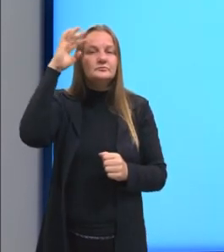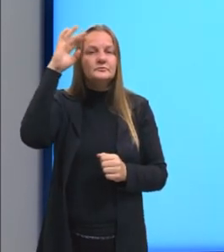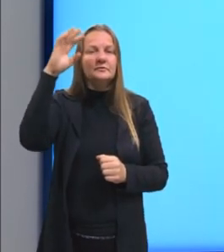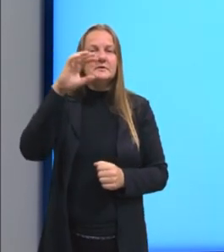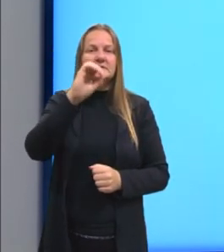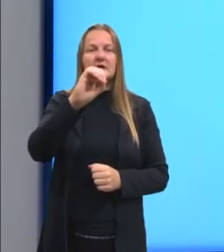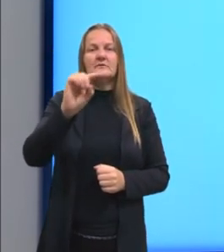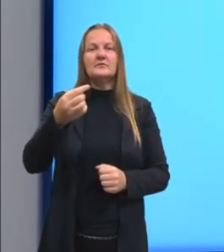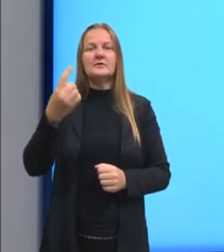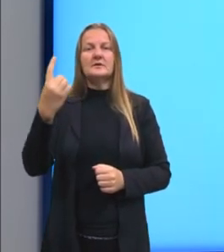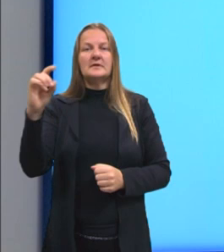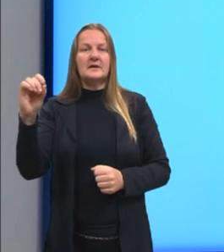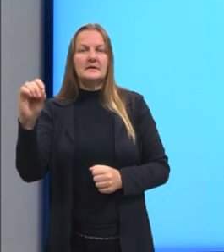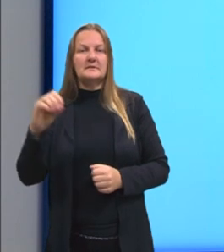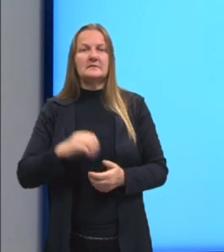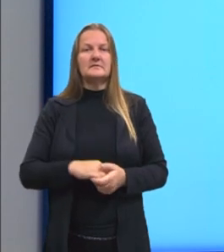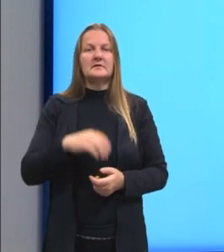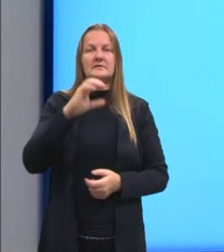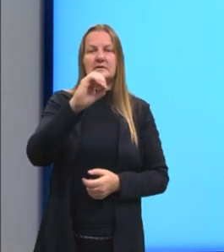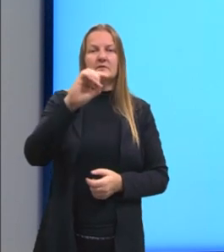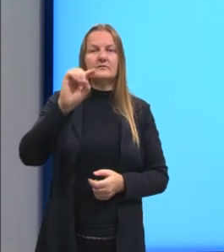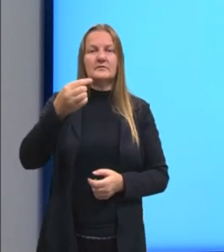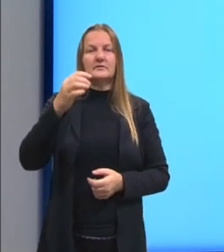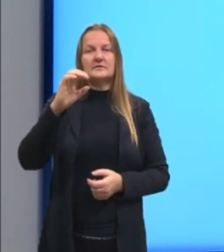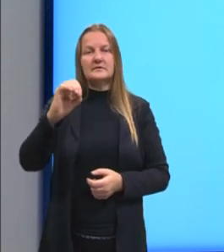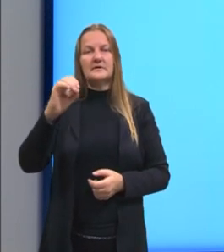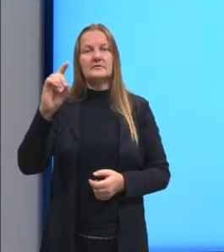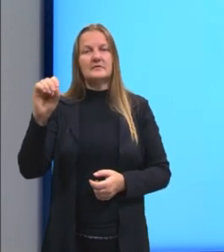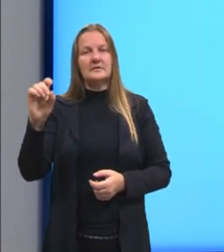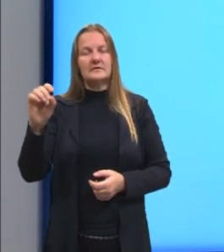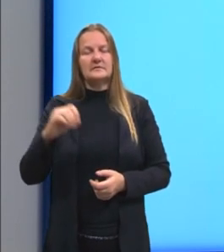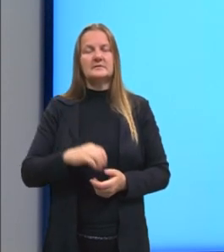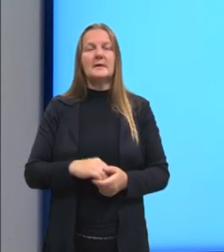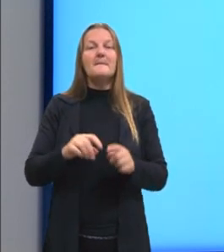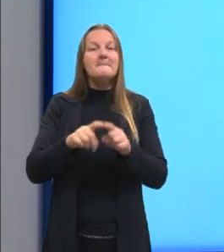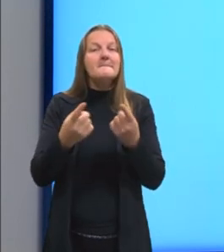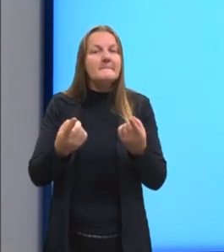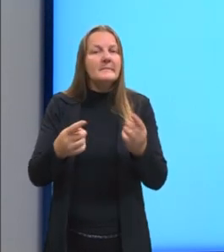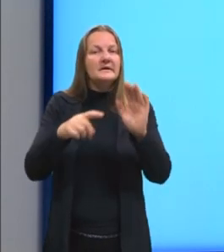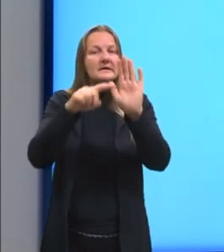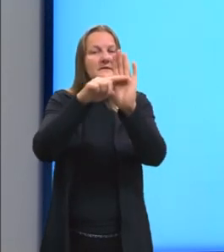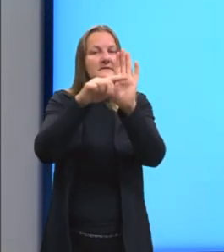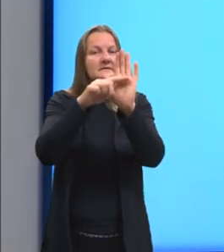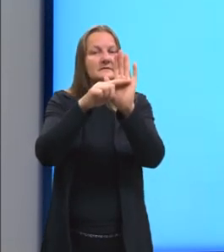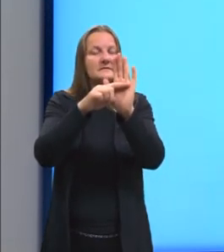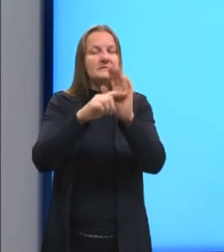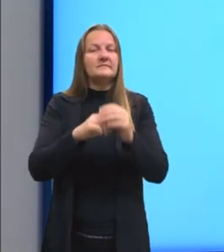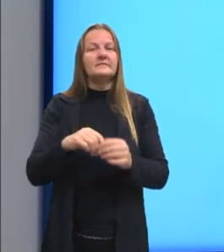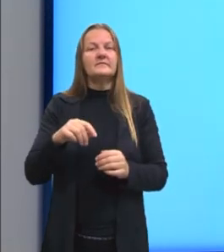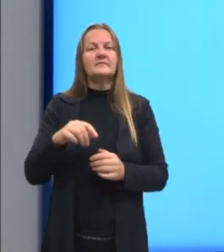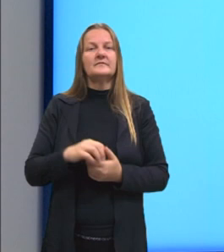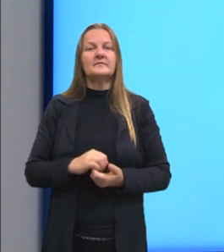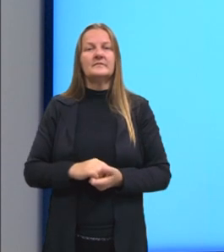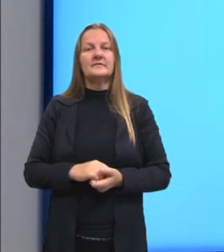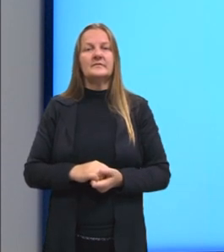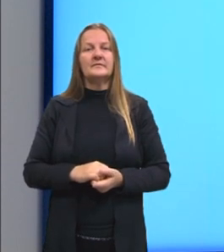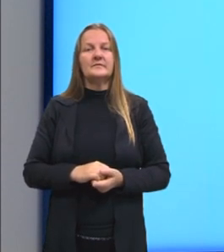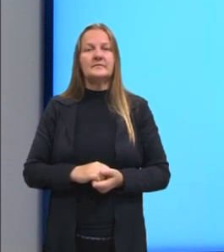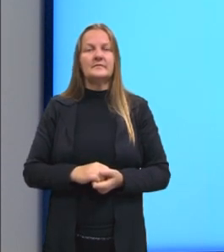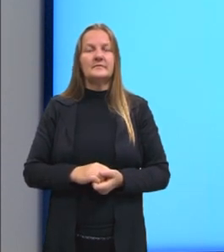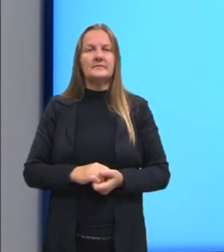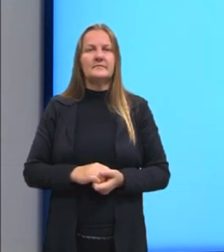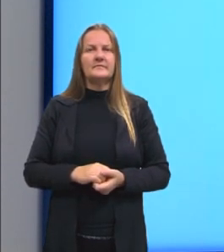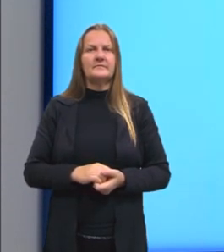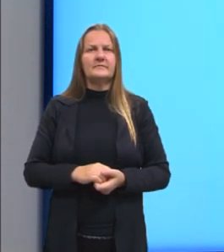0,10, 0,010, mas aquele zerinho que vem depois nós não precisamos representar.